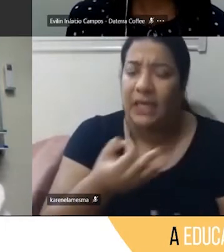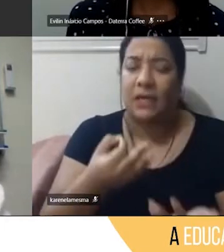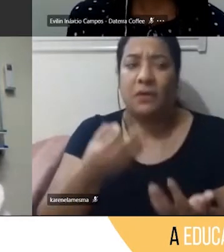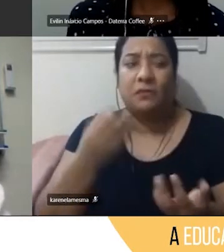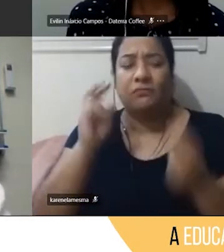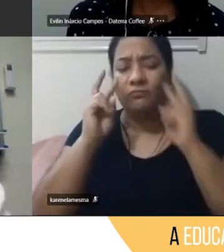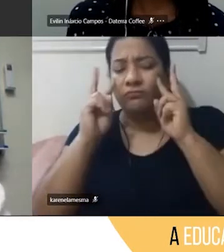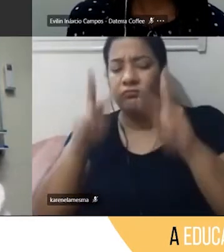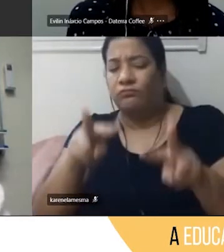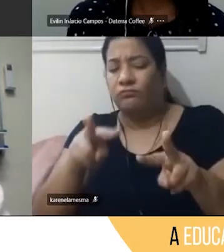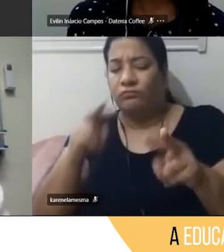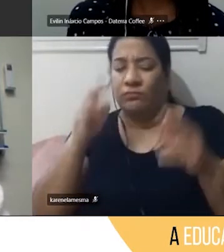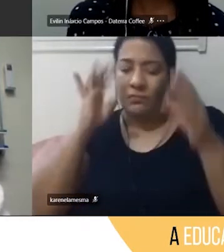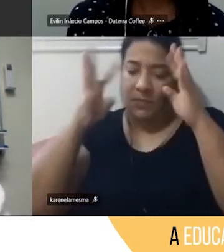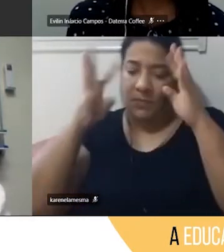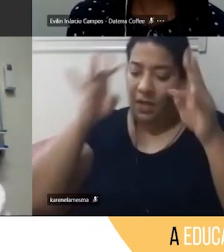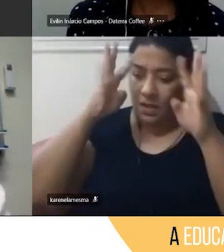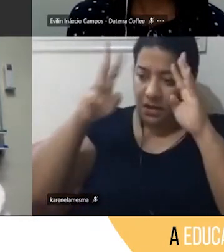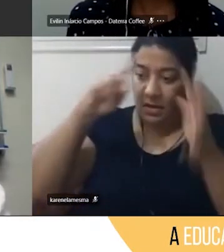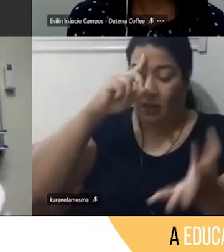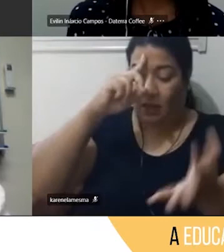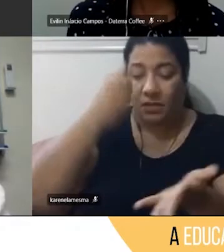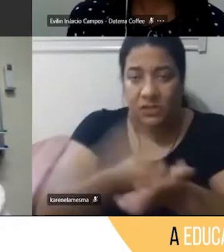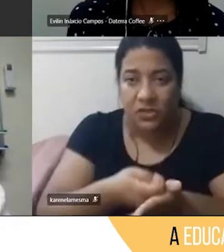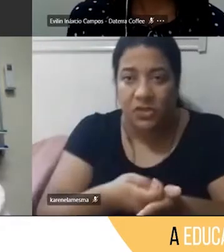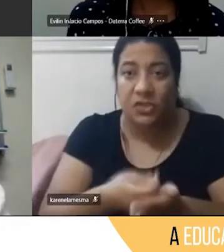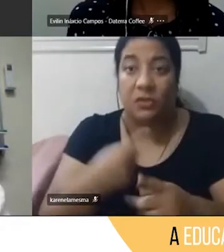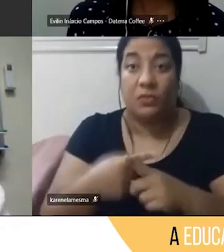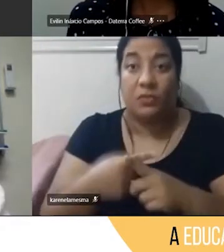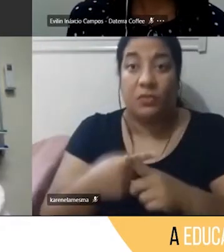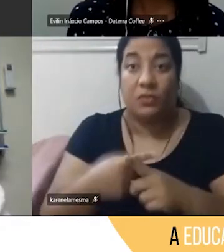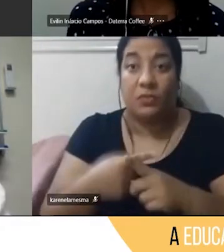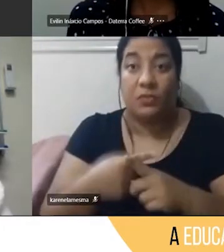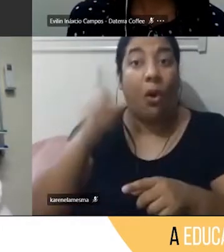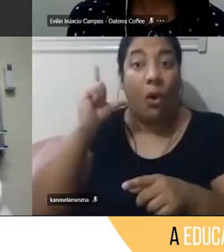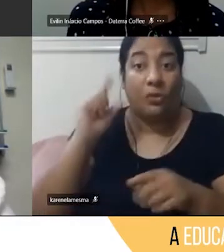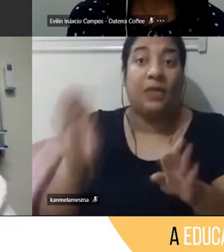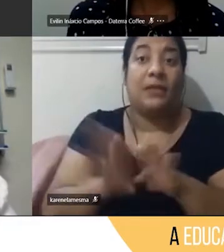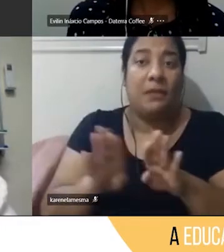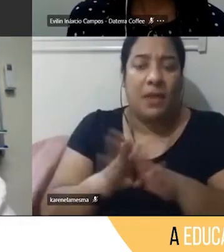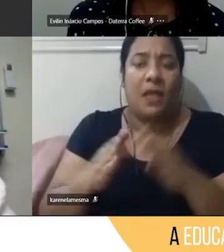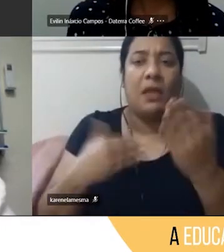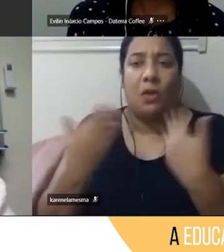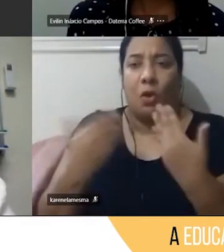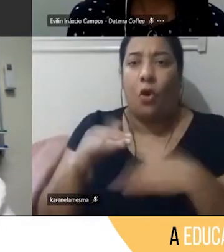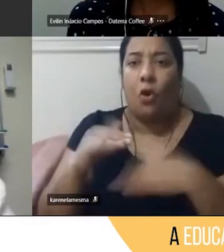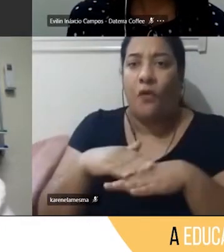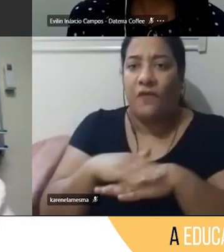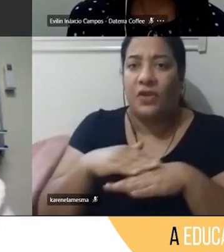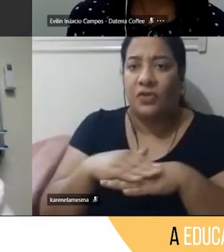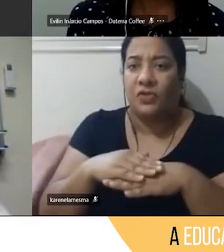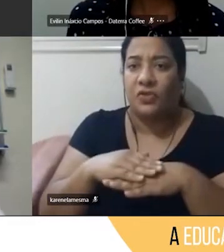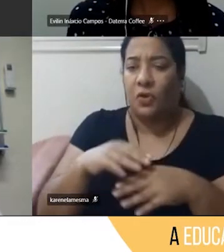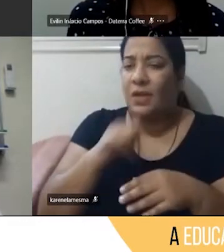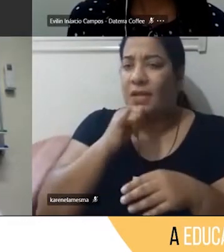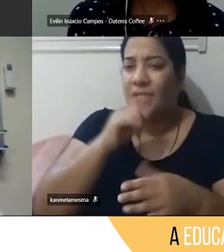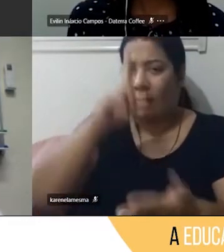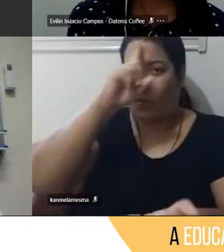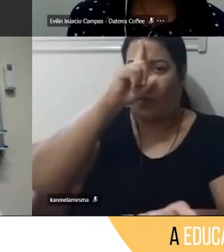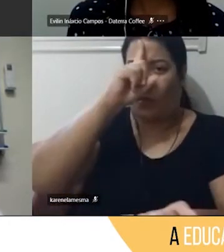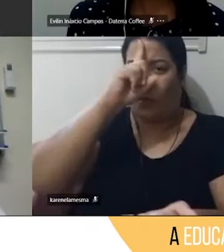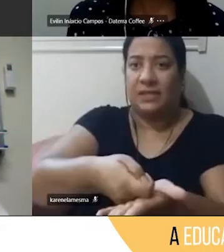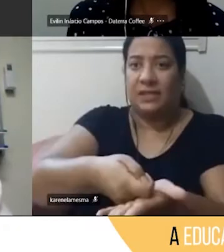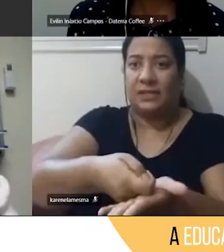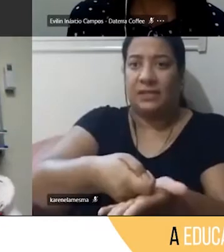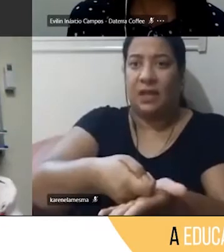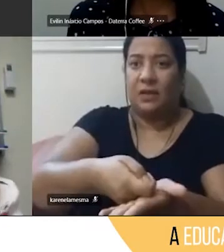decisão, né, ontem a gente também estava discutindo isso com os monitores, como é que a gente faz para tomar uma decisão? Tem decisões que são